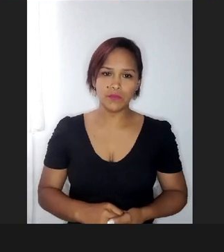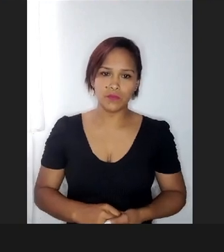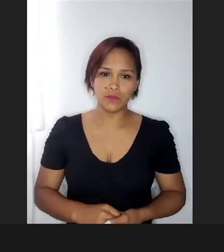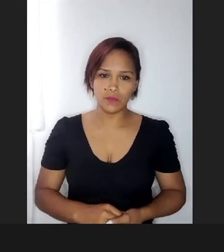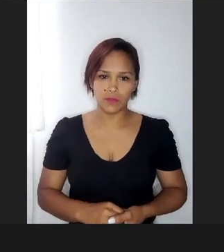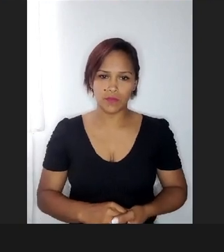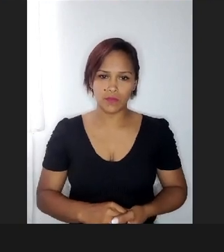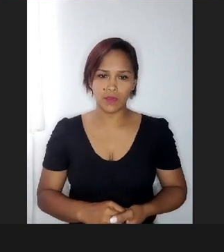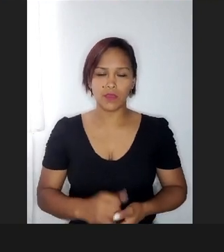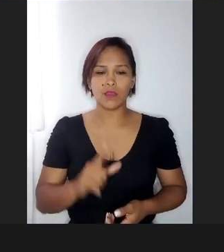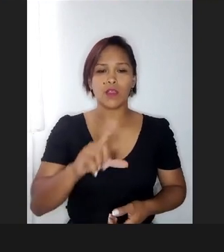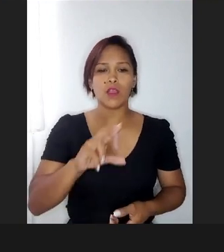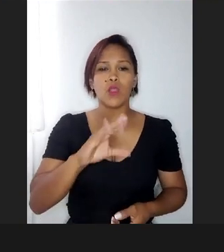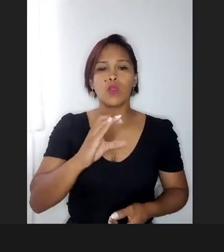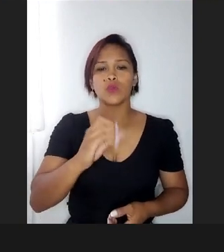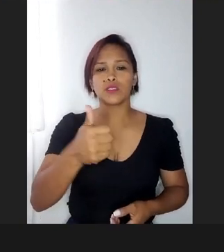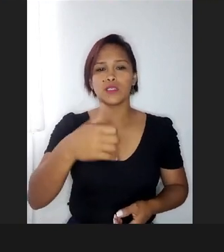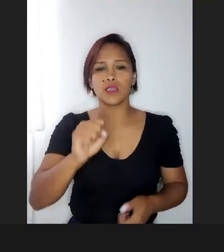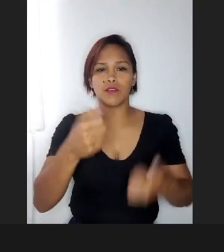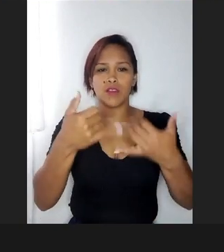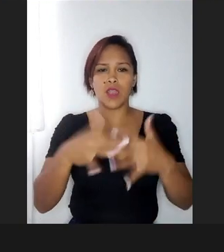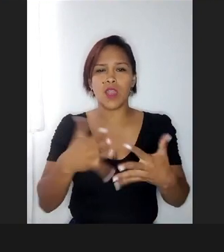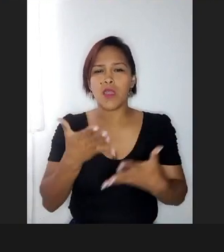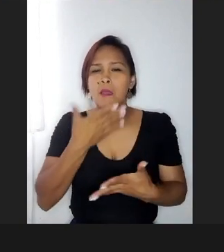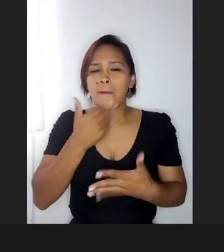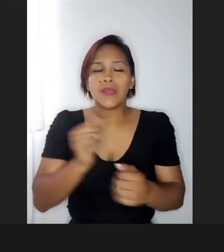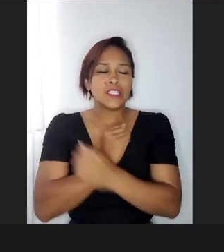está aqui a Luciana falando que quer me dar um abraço,